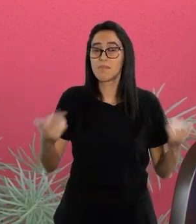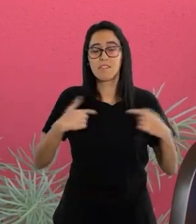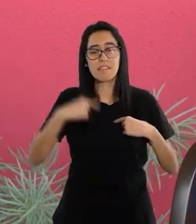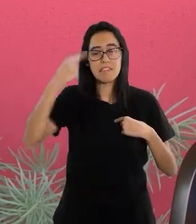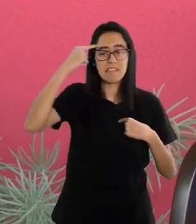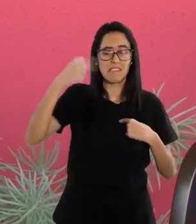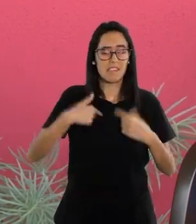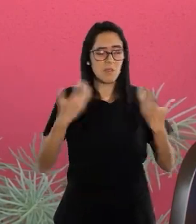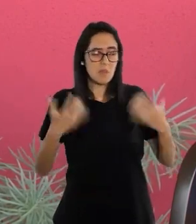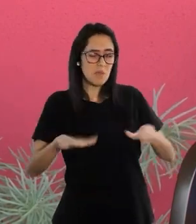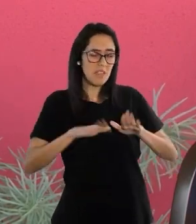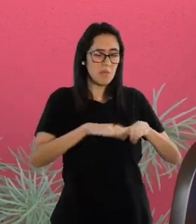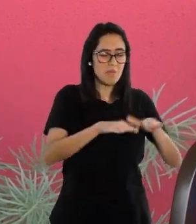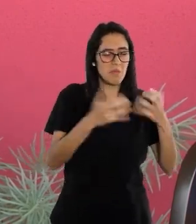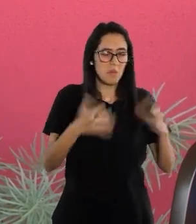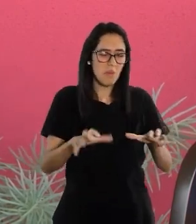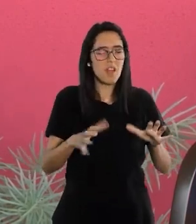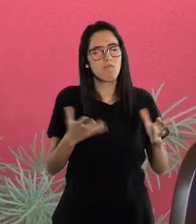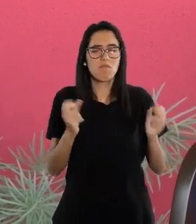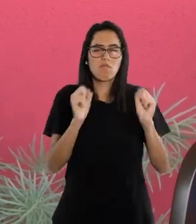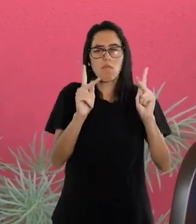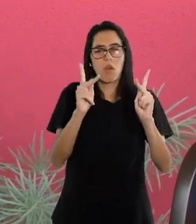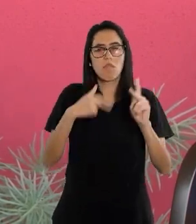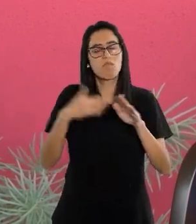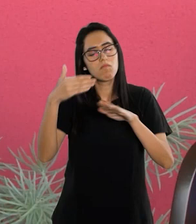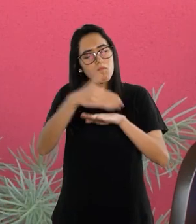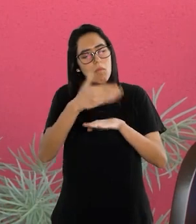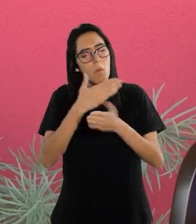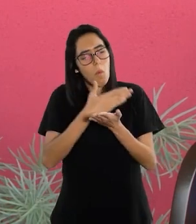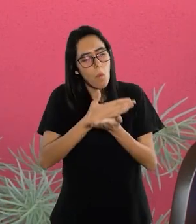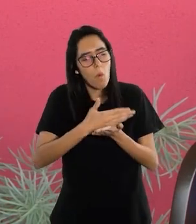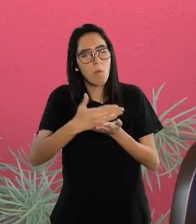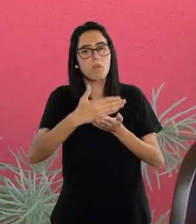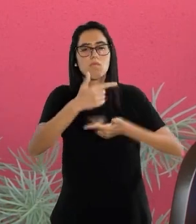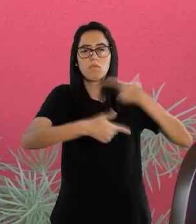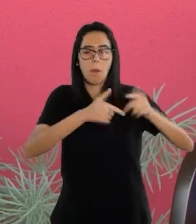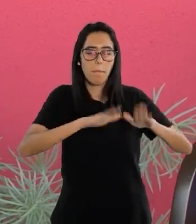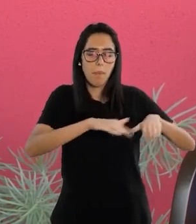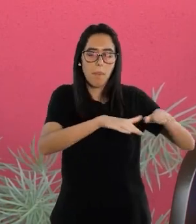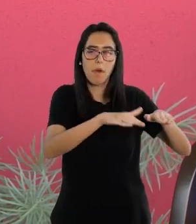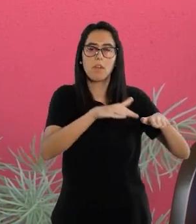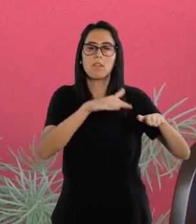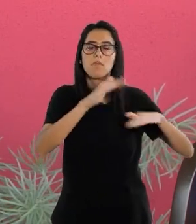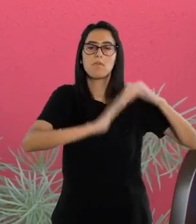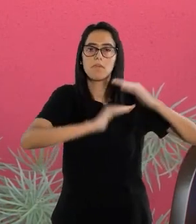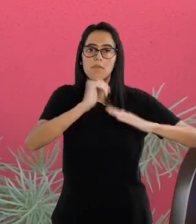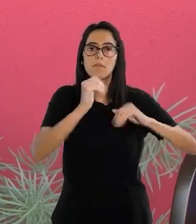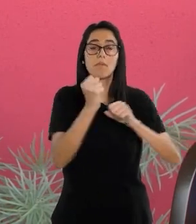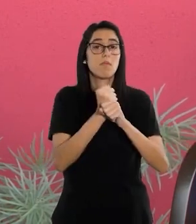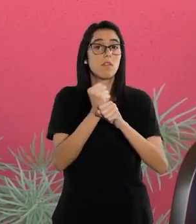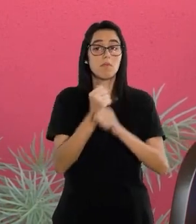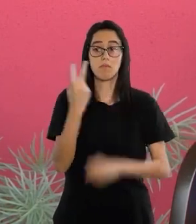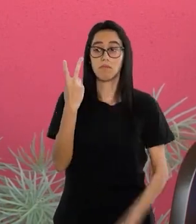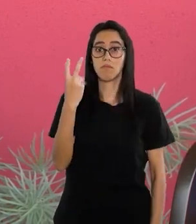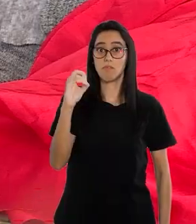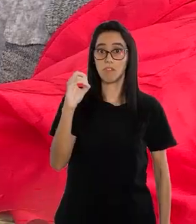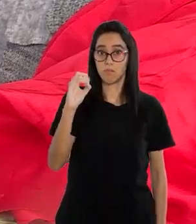repente, você não quer costurar e tal. E eu comecei. E ali foi a minha profissão por 20 anos.